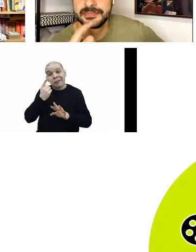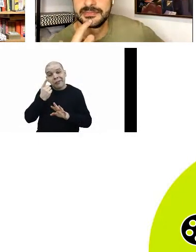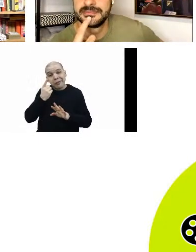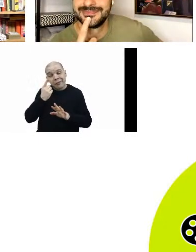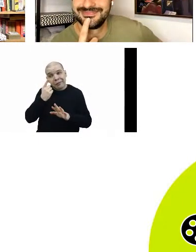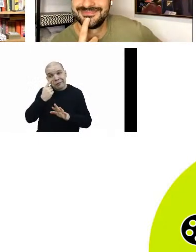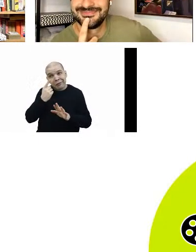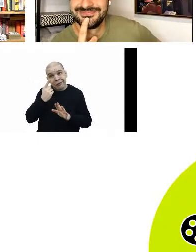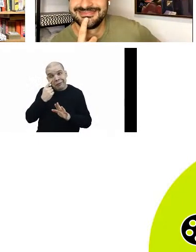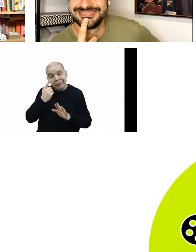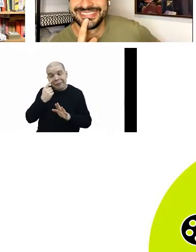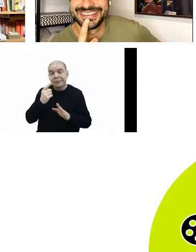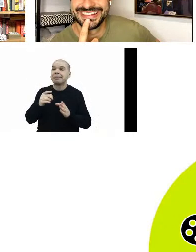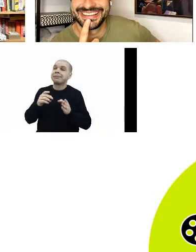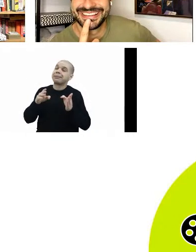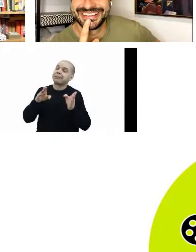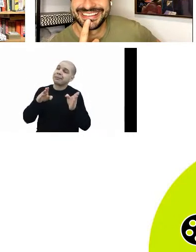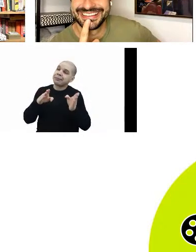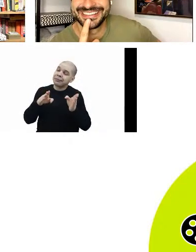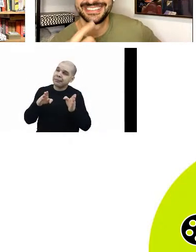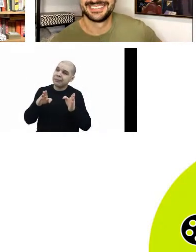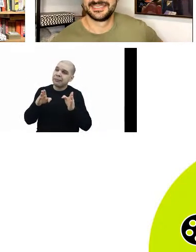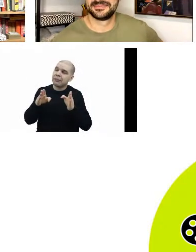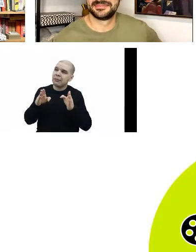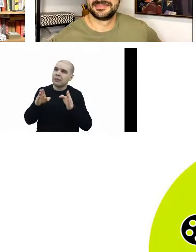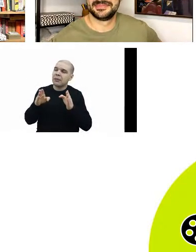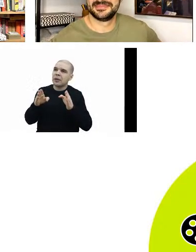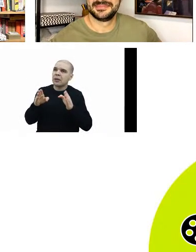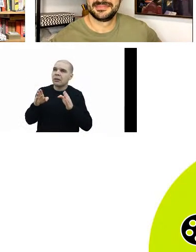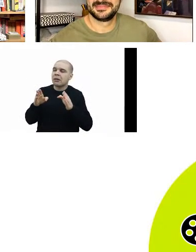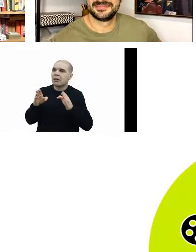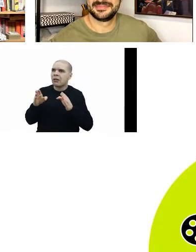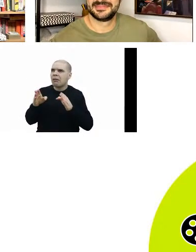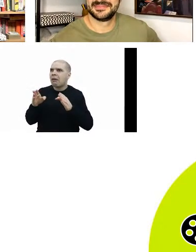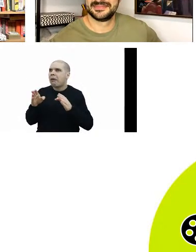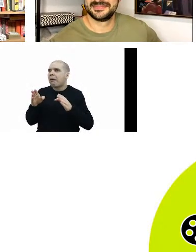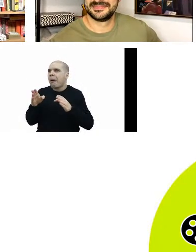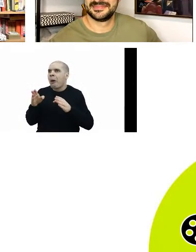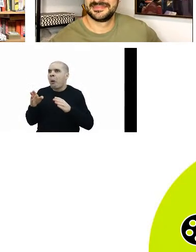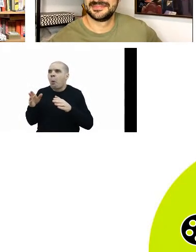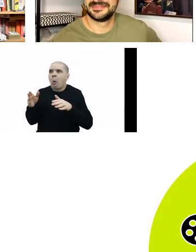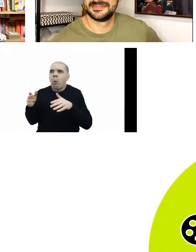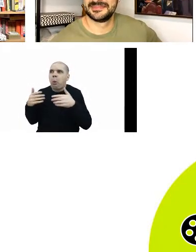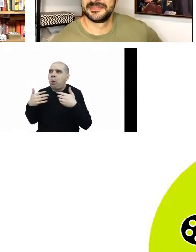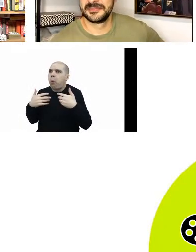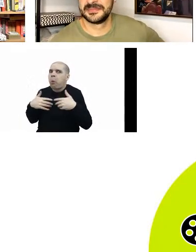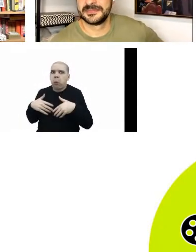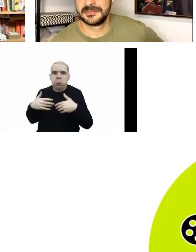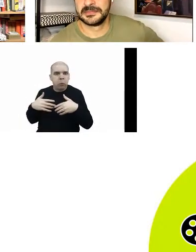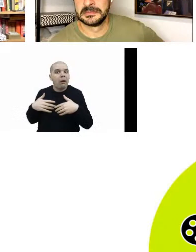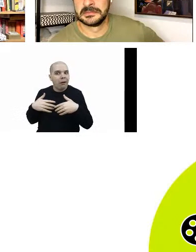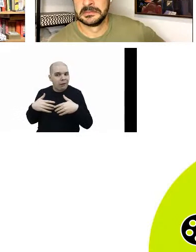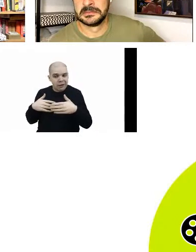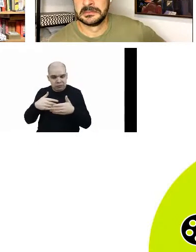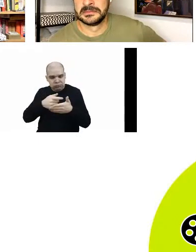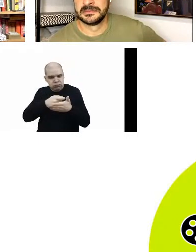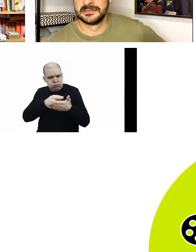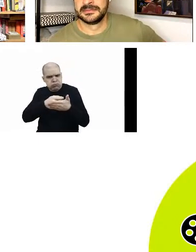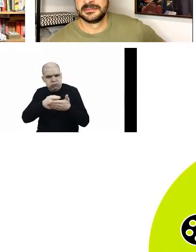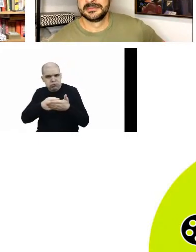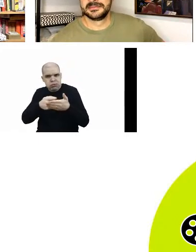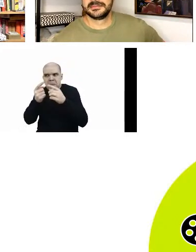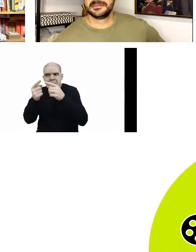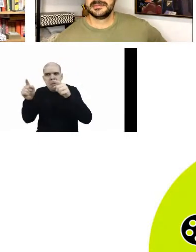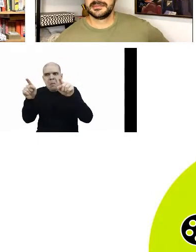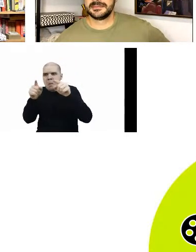York, então quis resgatar e fiquei surpreendida. Muito bem escritas, as letras são muito bem escritas,